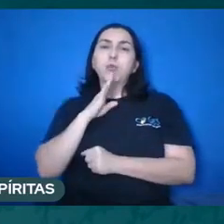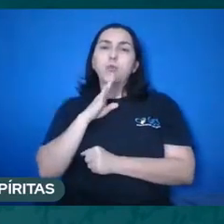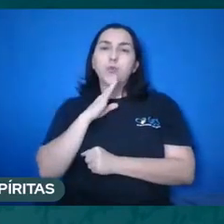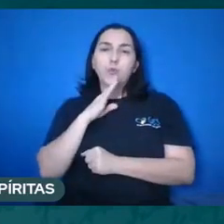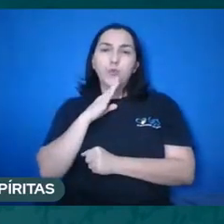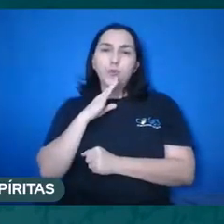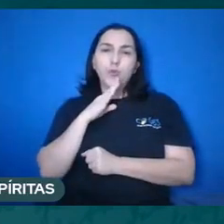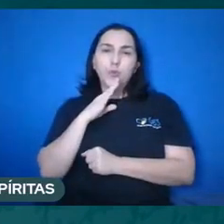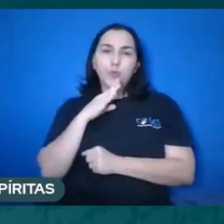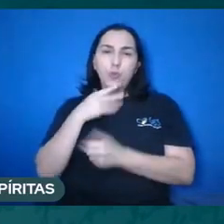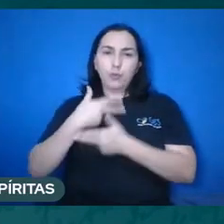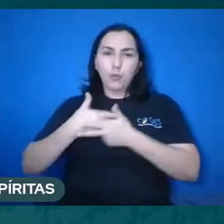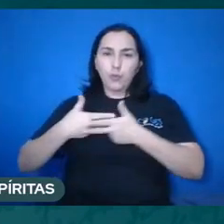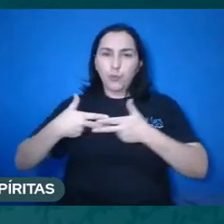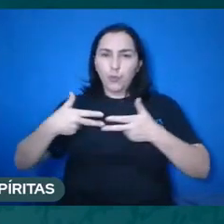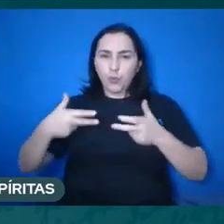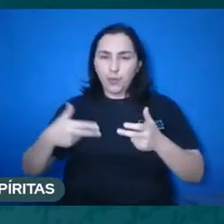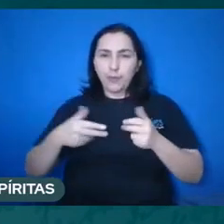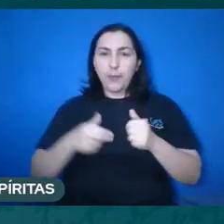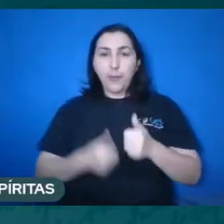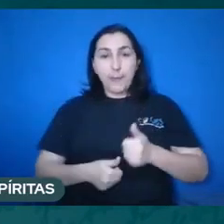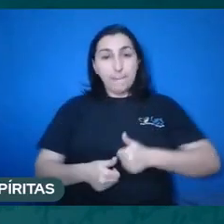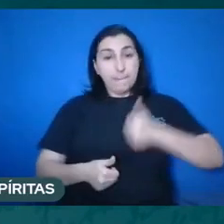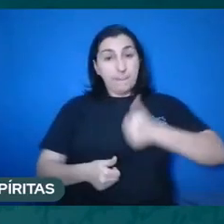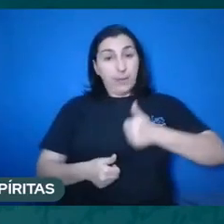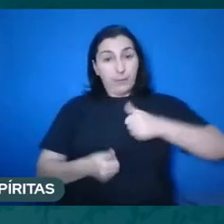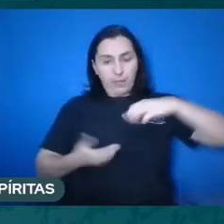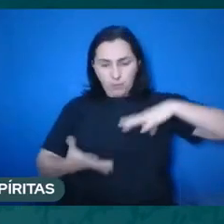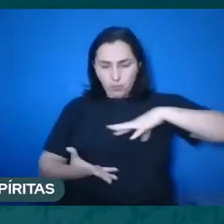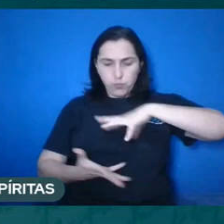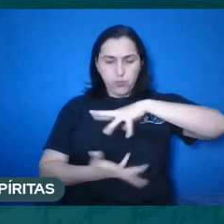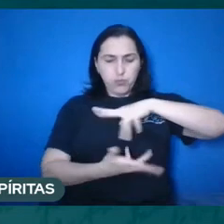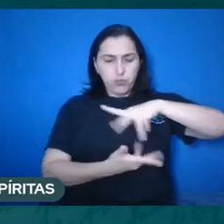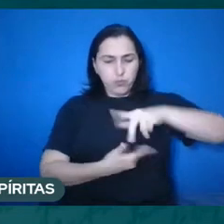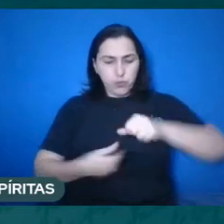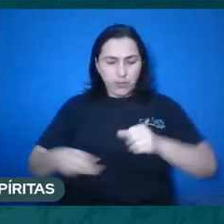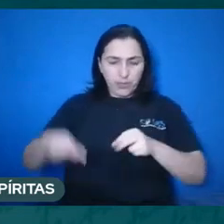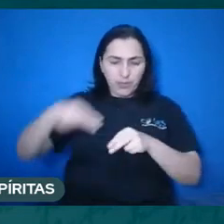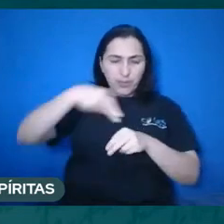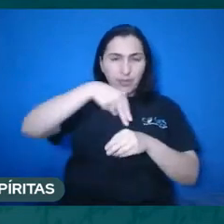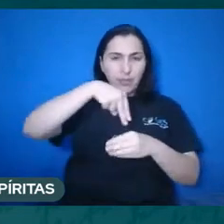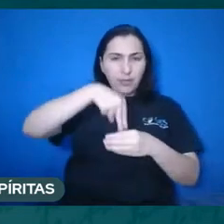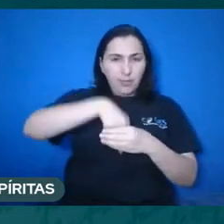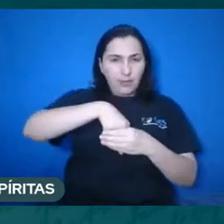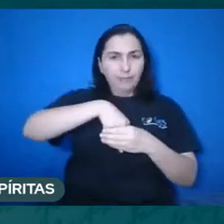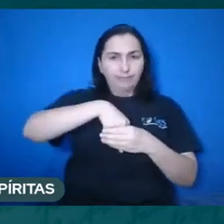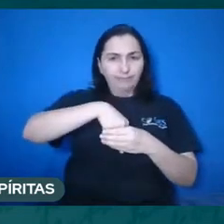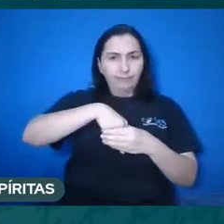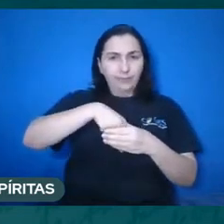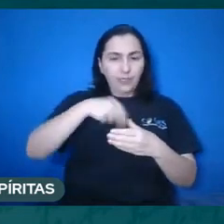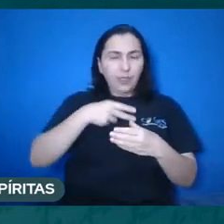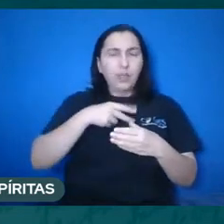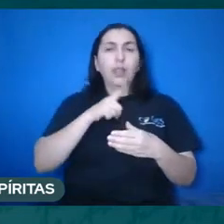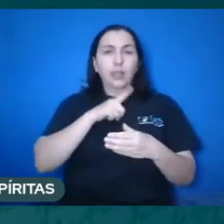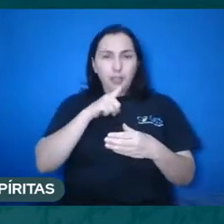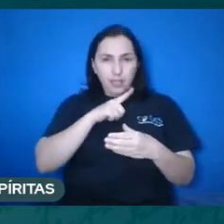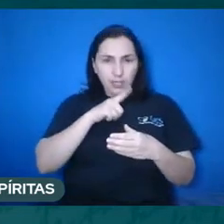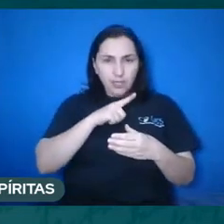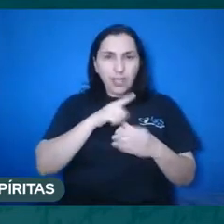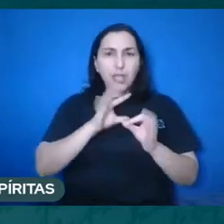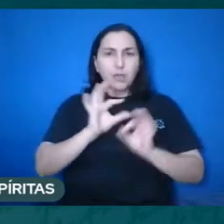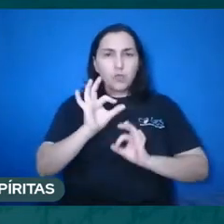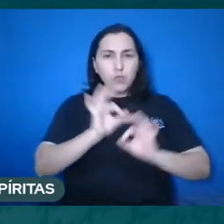experiências da doxa, ou seja, depois das experiências na matéria, no mundo dos sentidos, das